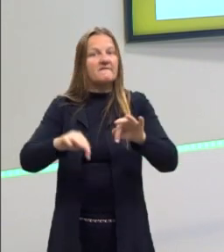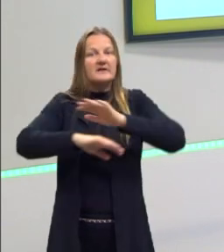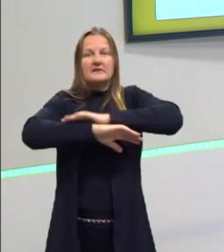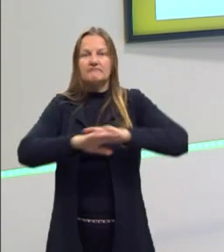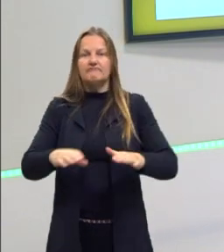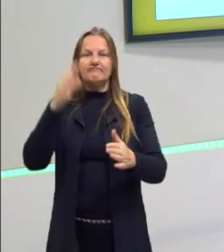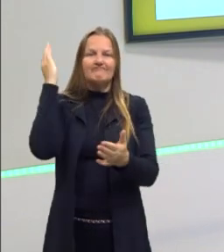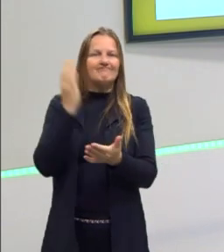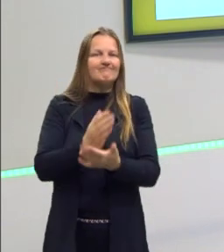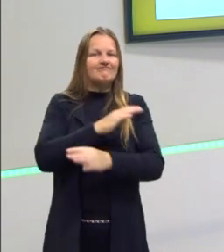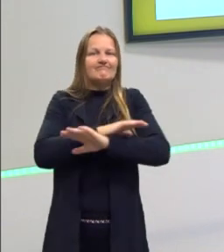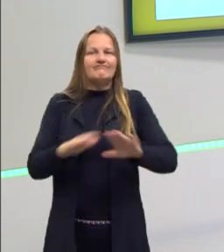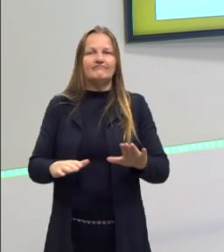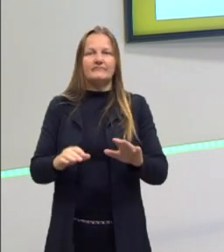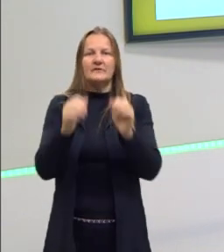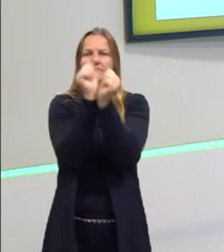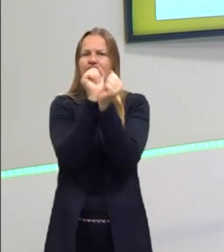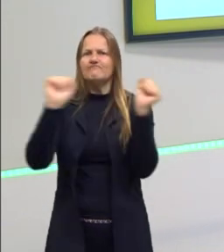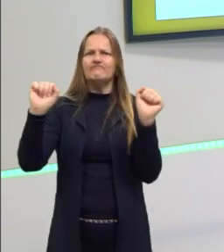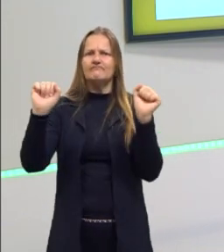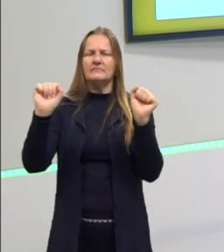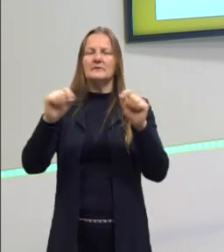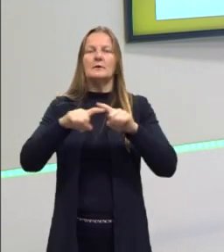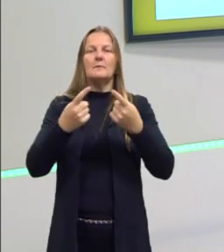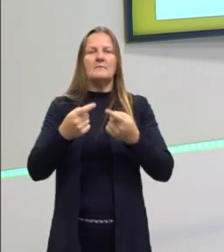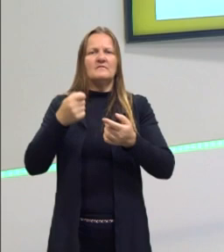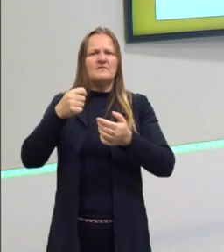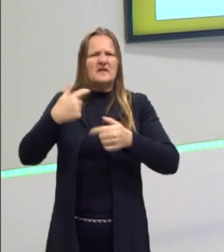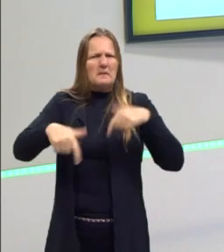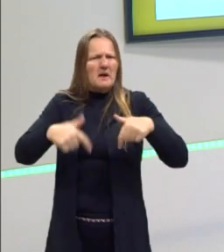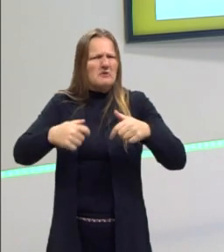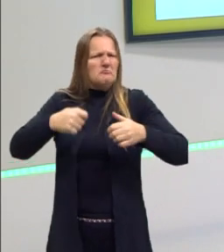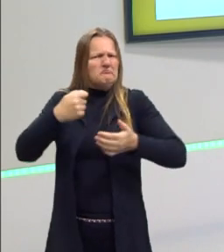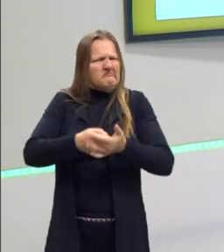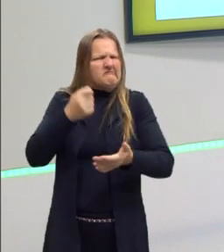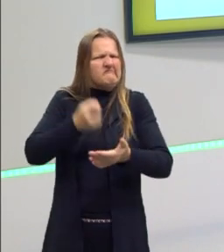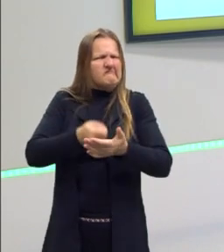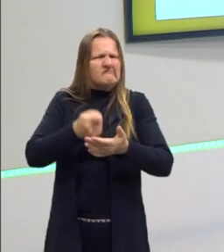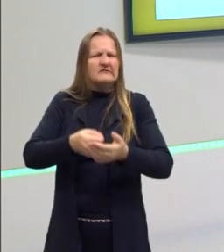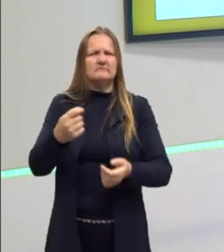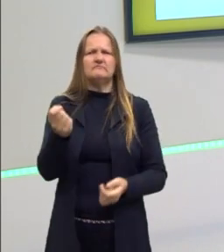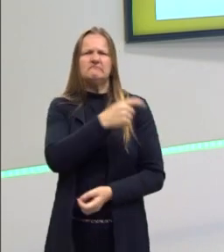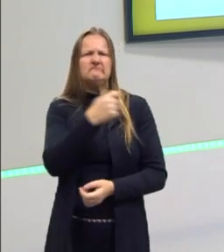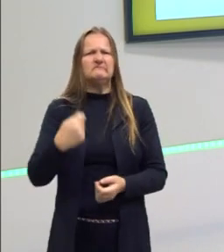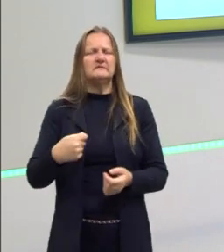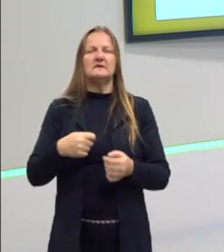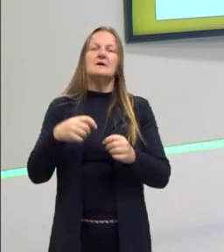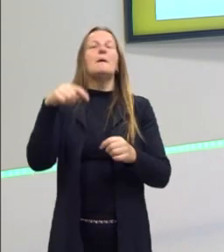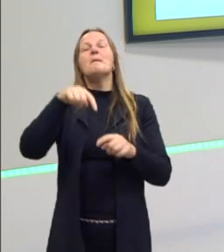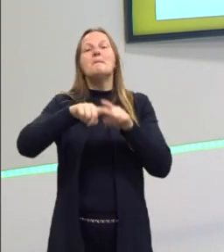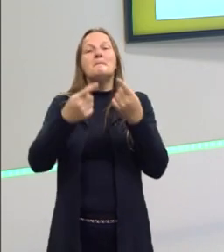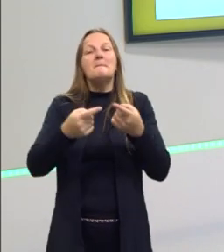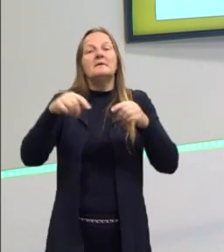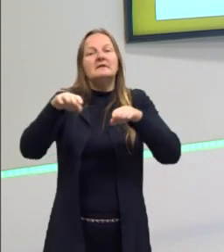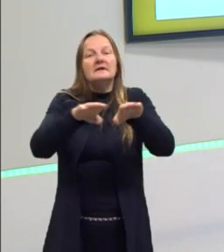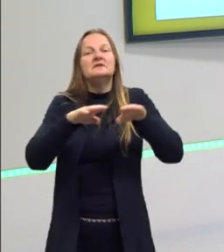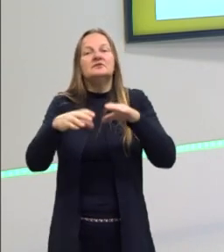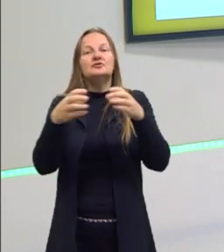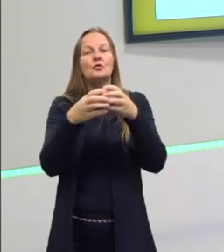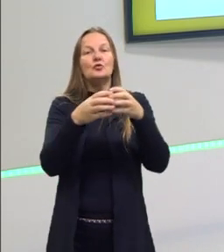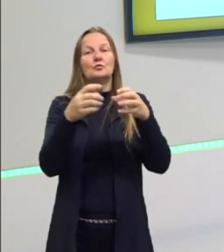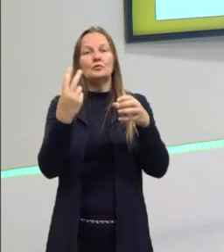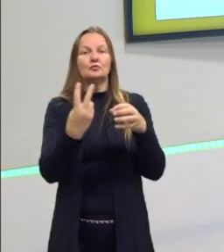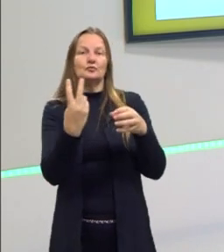a escravidão e outras formas de trabalho forçado. E, nesse parlamento, Dom Pedro II tinha dois grupos.